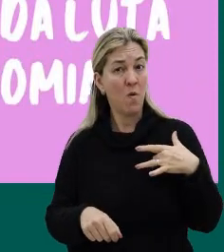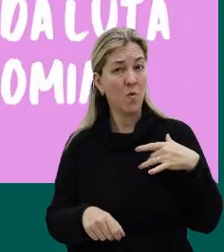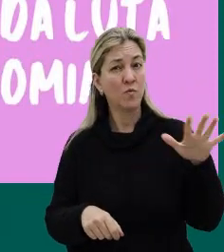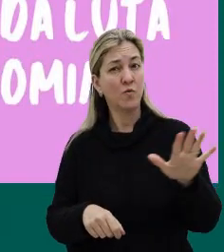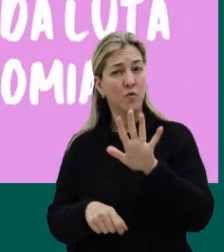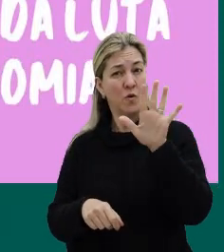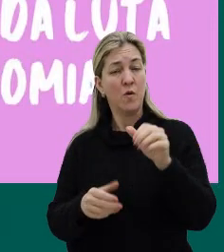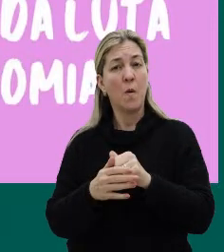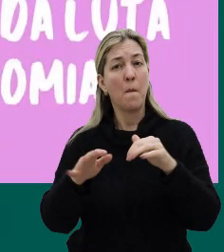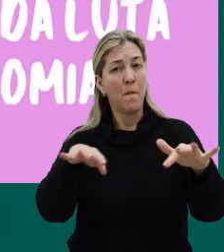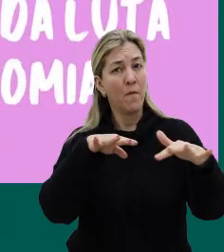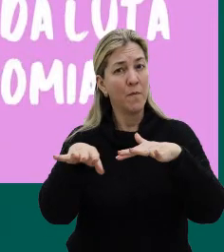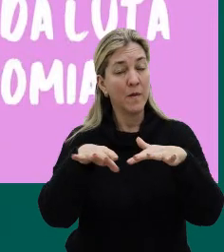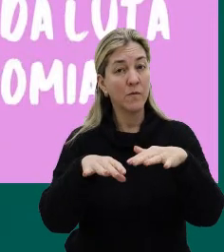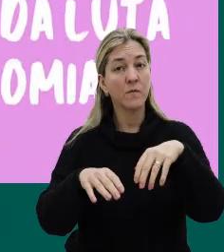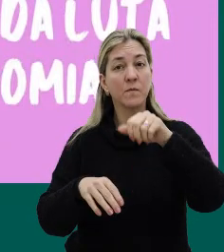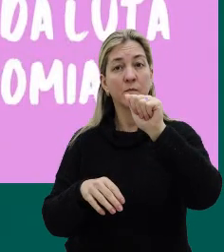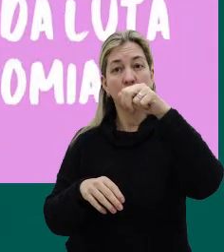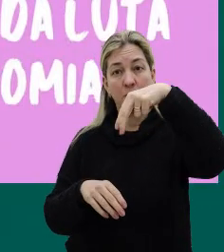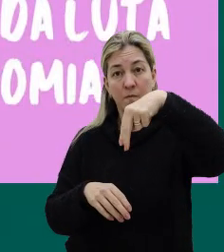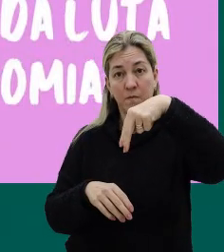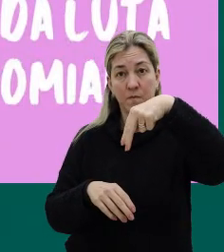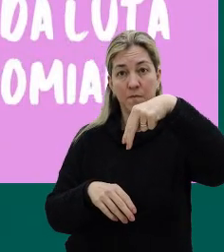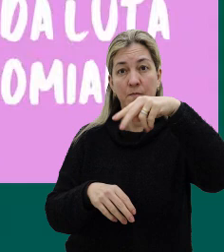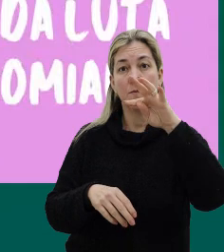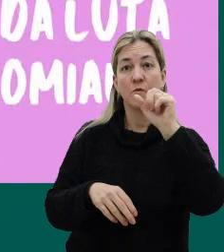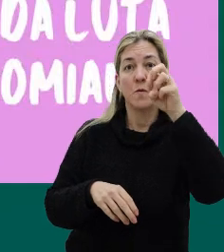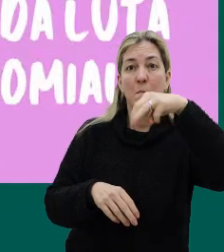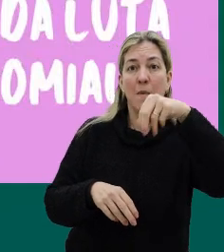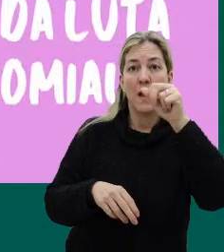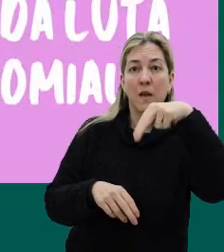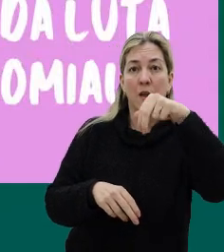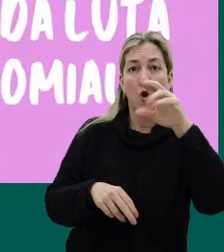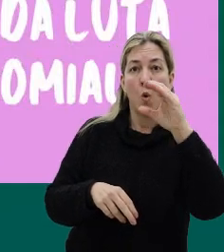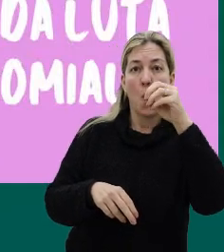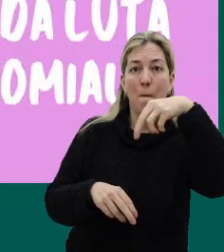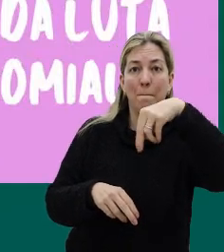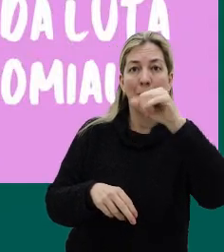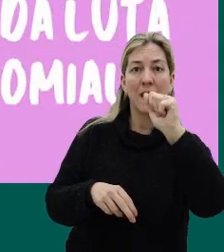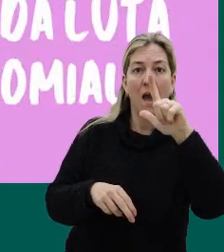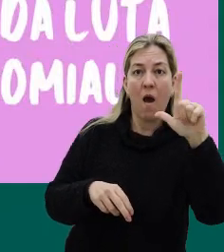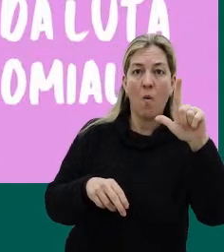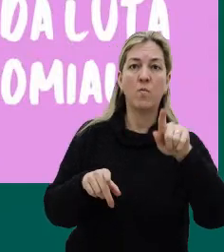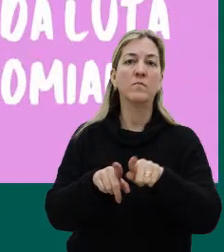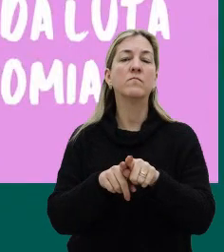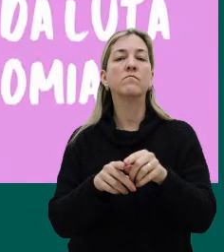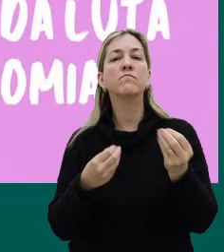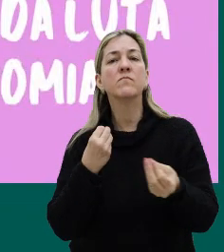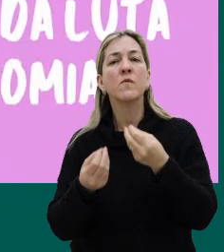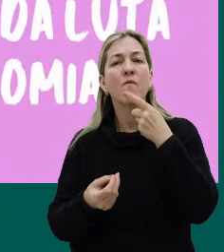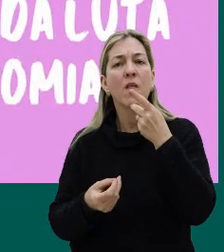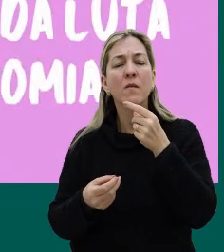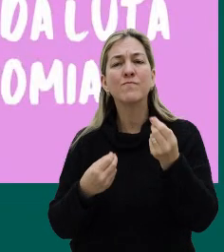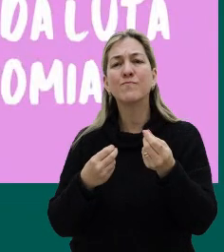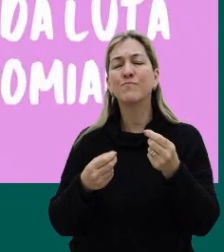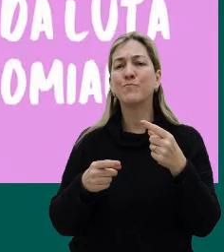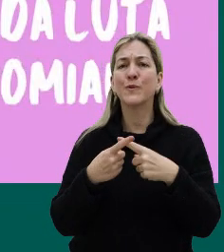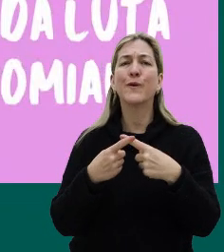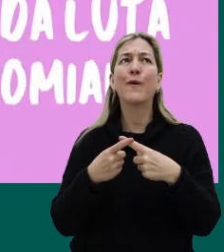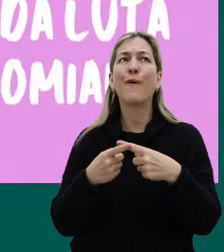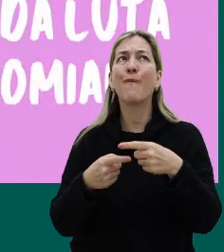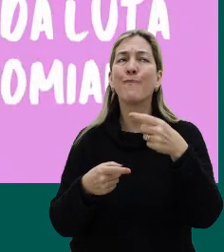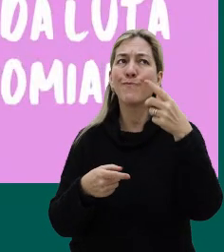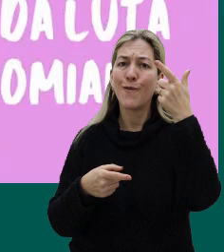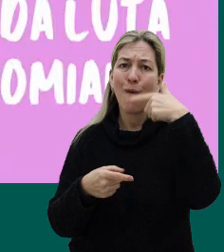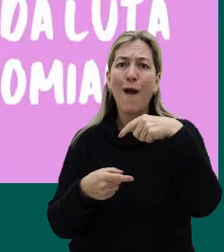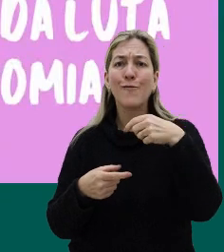da UTA antipanicomial, contextualizando um pouquinho, assim, falando, a gente vai falar brevemente, porque eu acho que daria uma live inteira, assim,